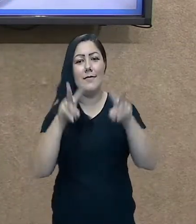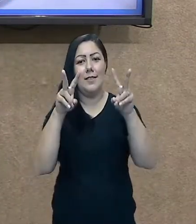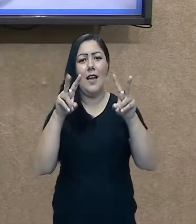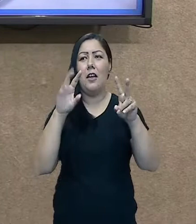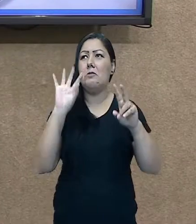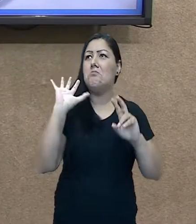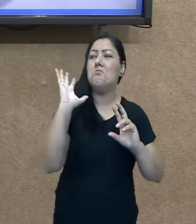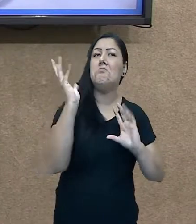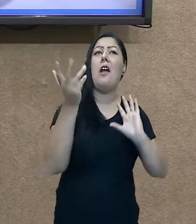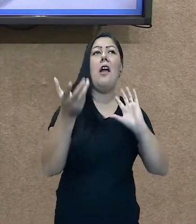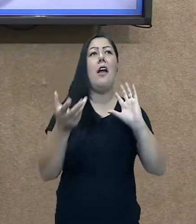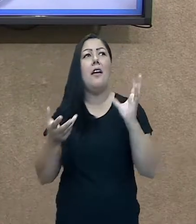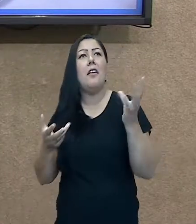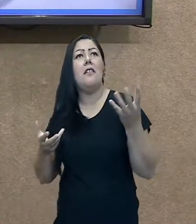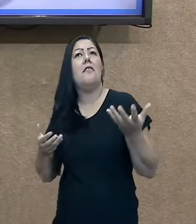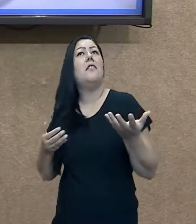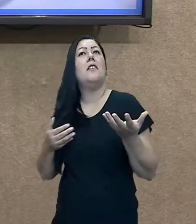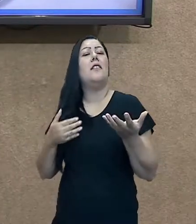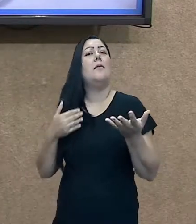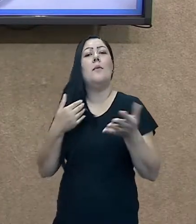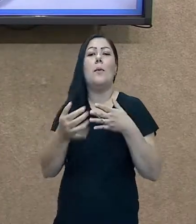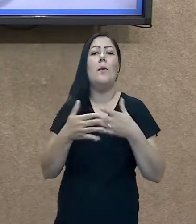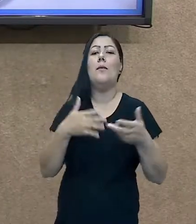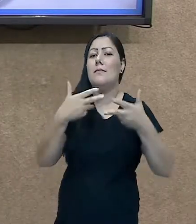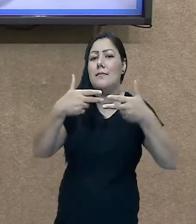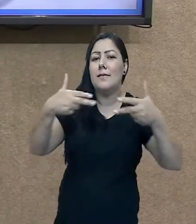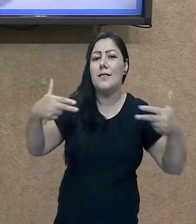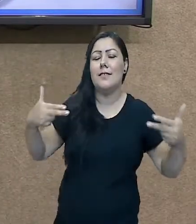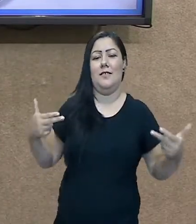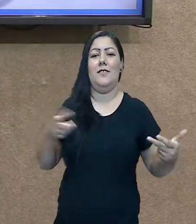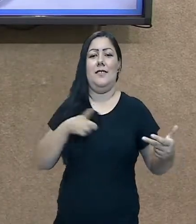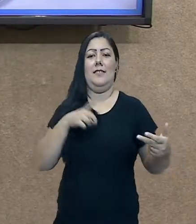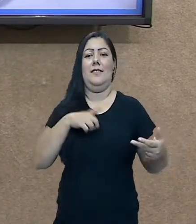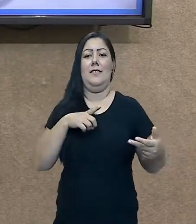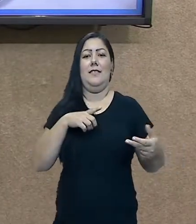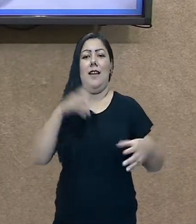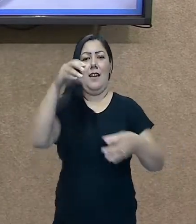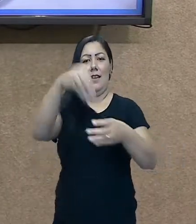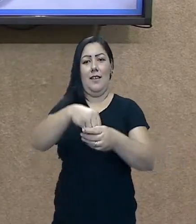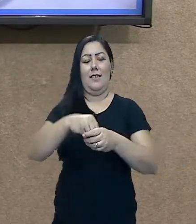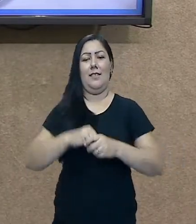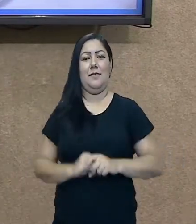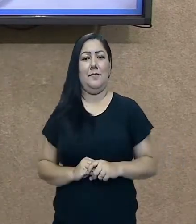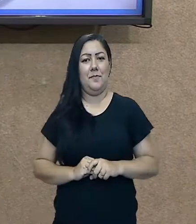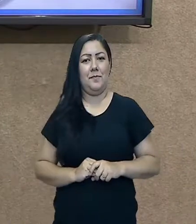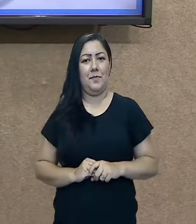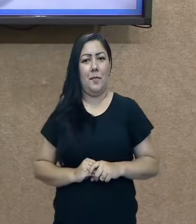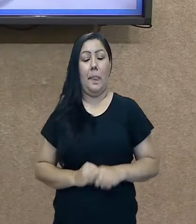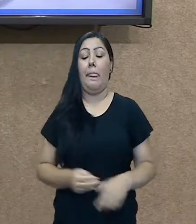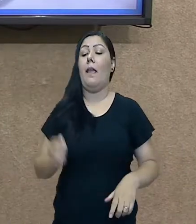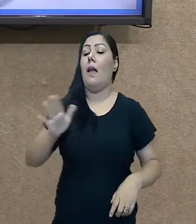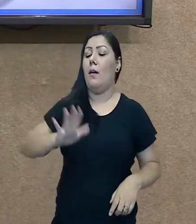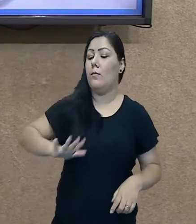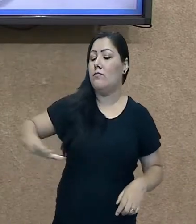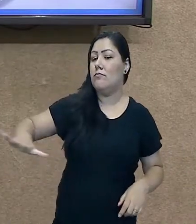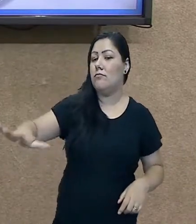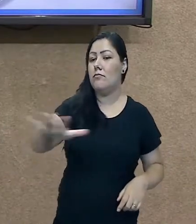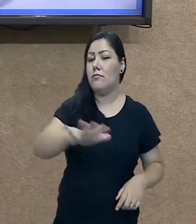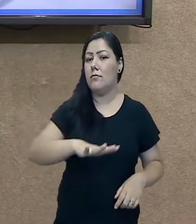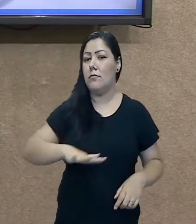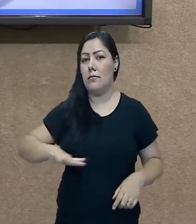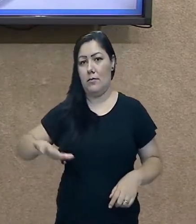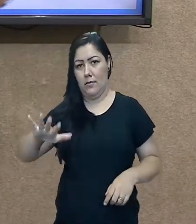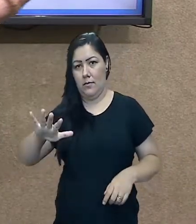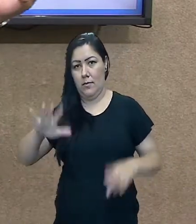e percebemos. O espaço geográfico, que é o lugar criado pelo